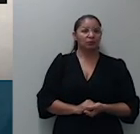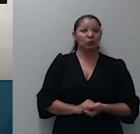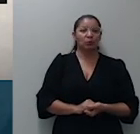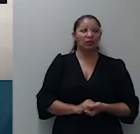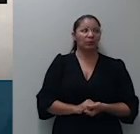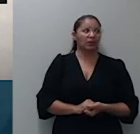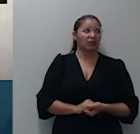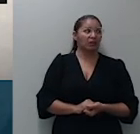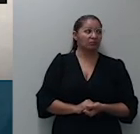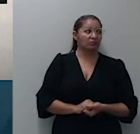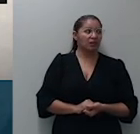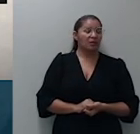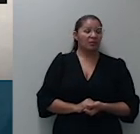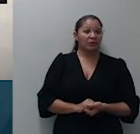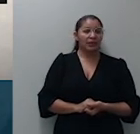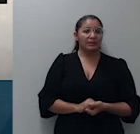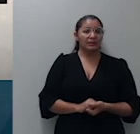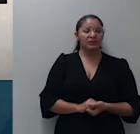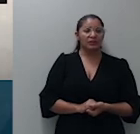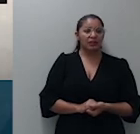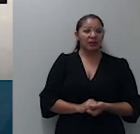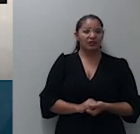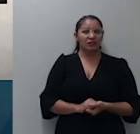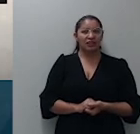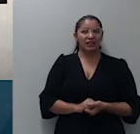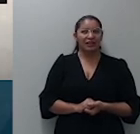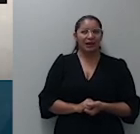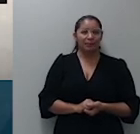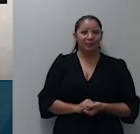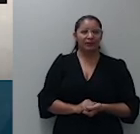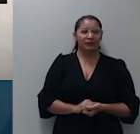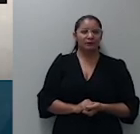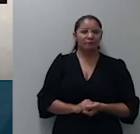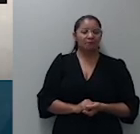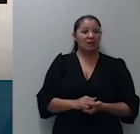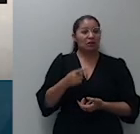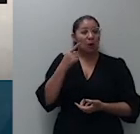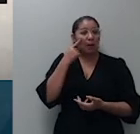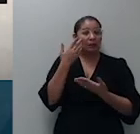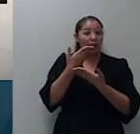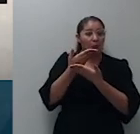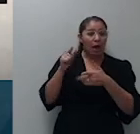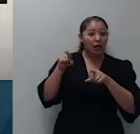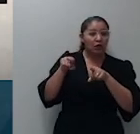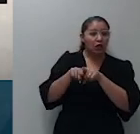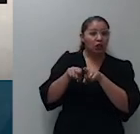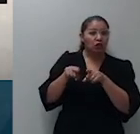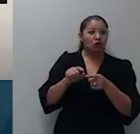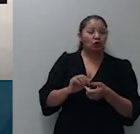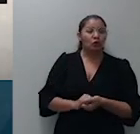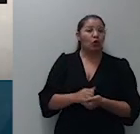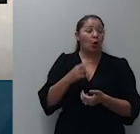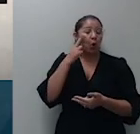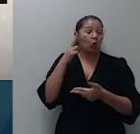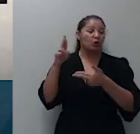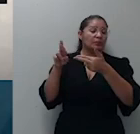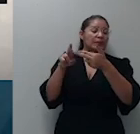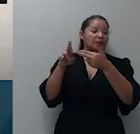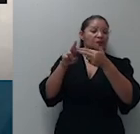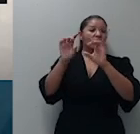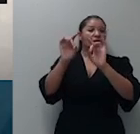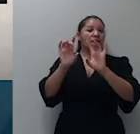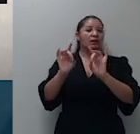dominante Pares é o processo já preguado pelo senhor presidente e o agravo interno no recurso especial 1.385